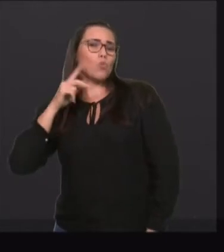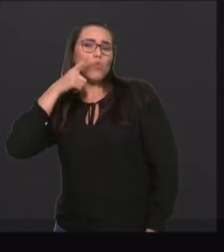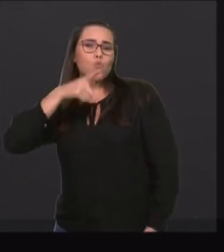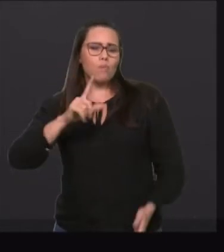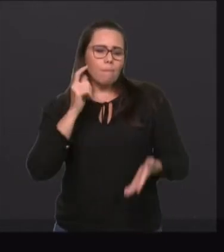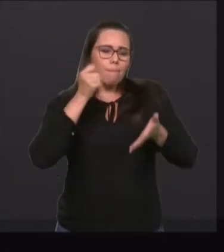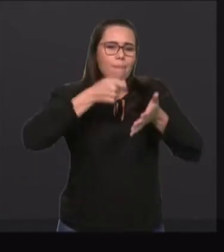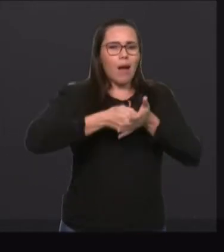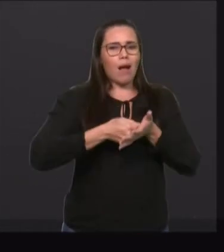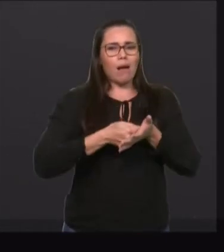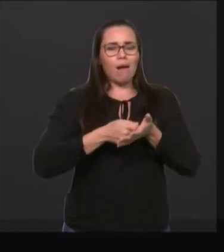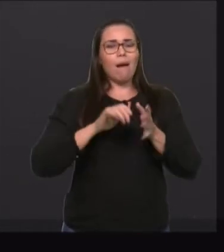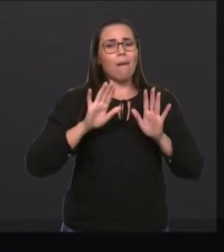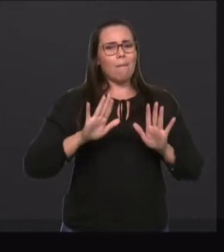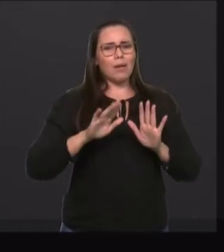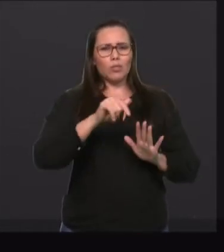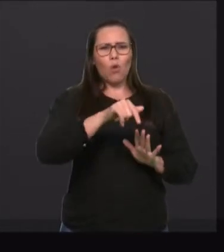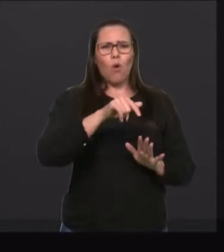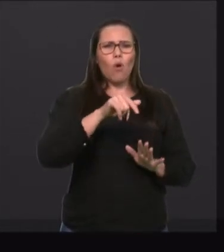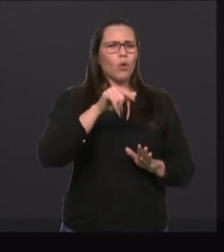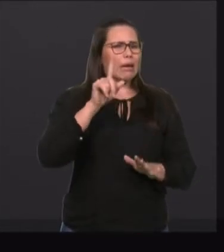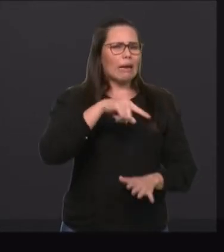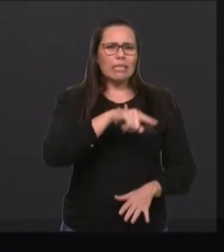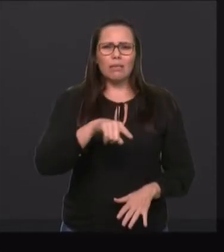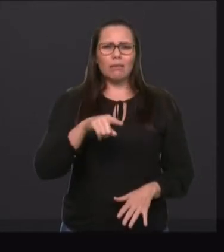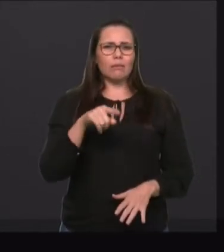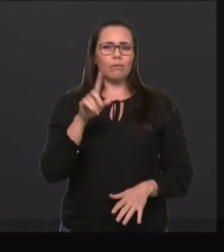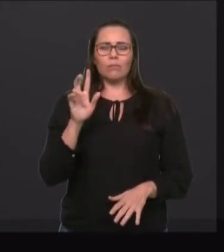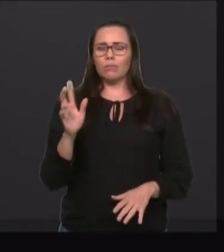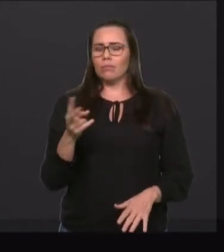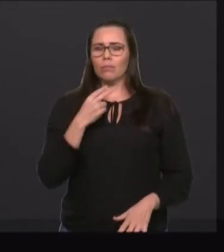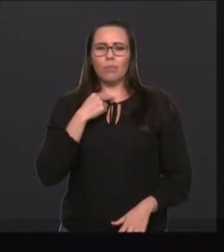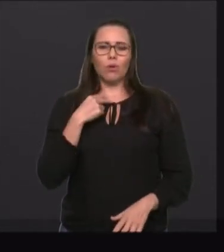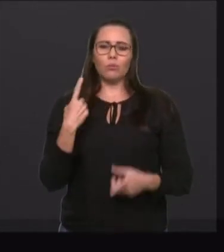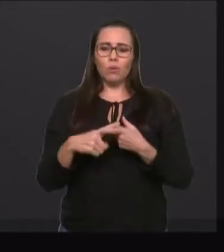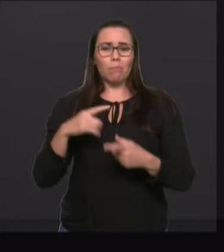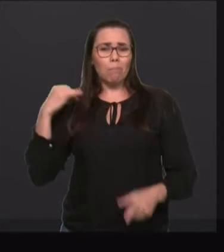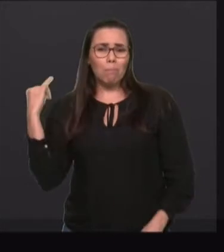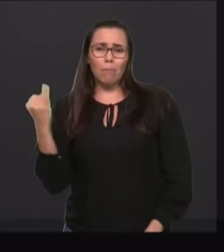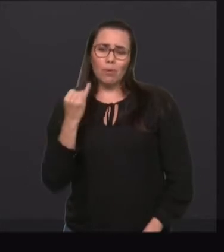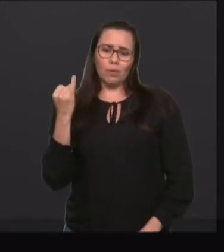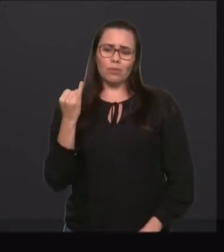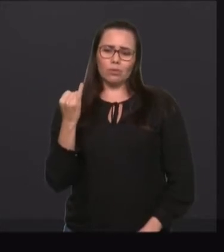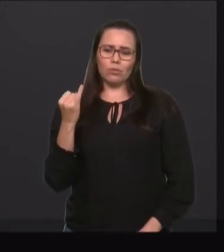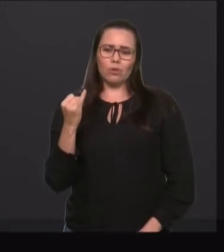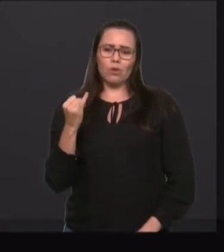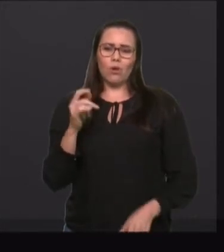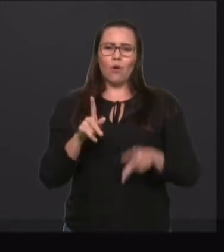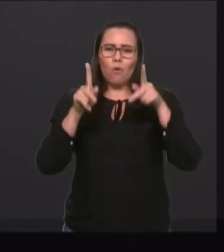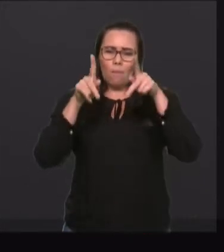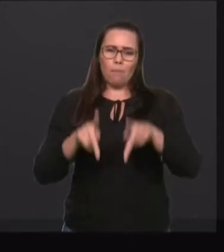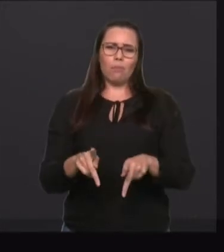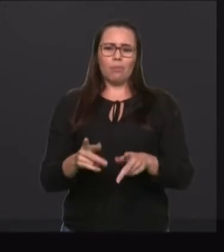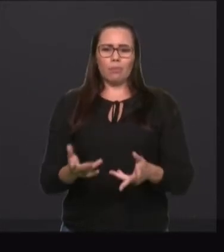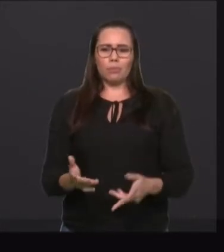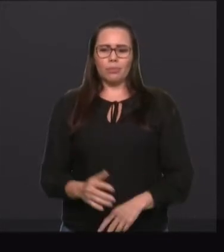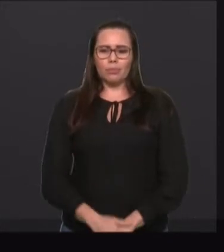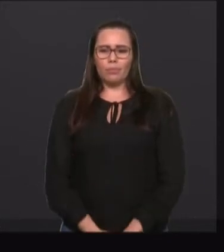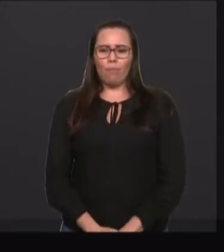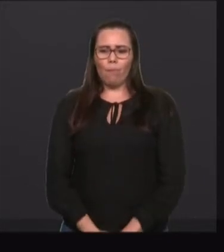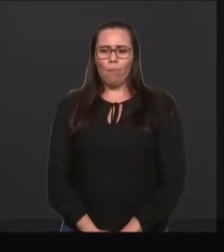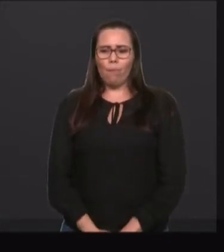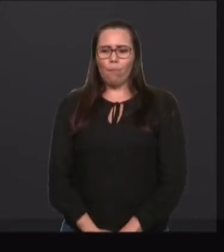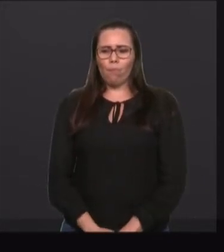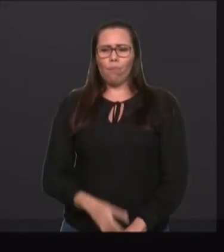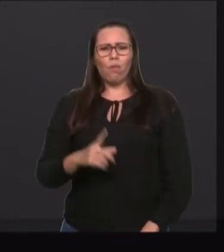É uma matéria que vem ajudar bastante a população. Lembro que é também um contraponto a algo que é